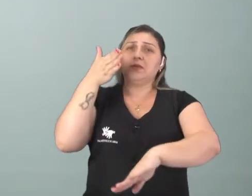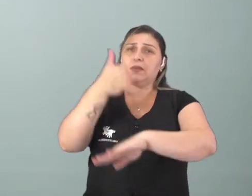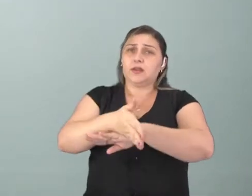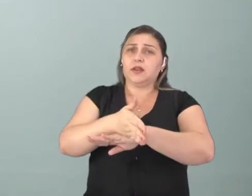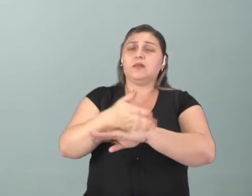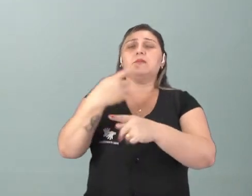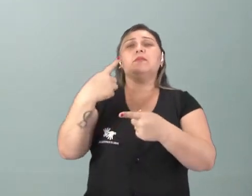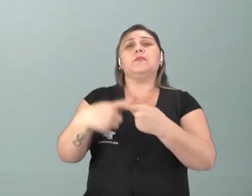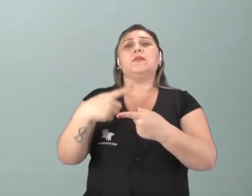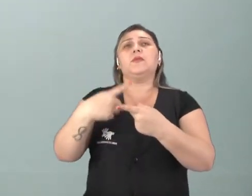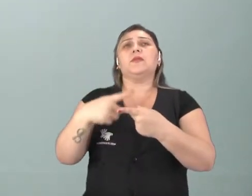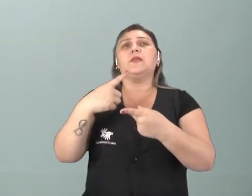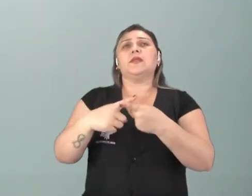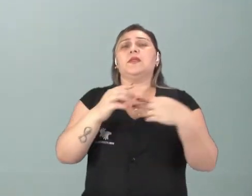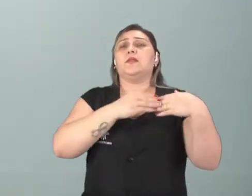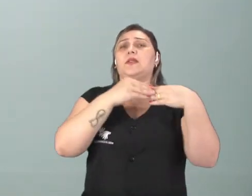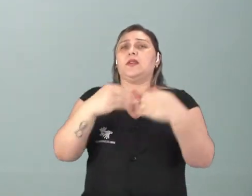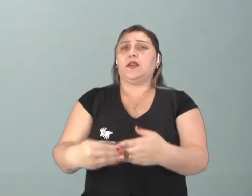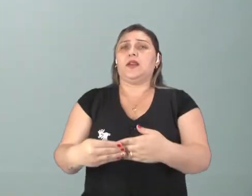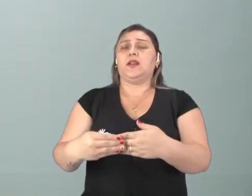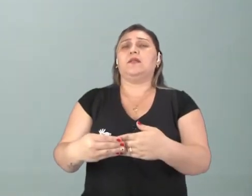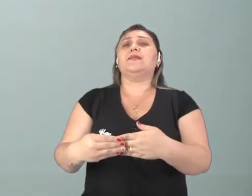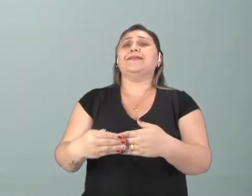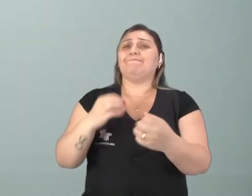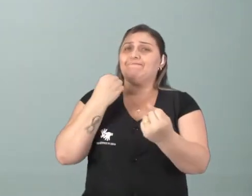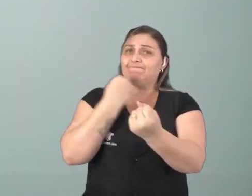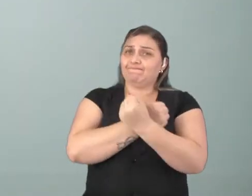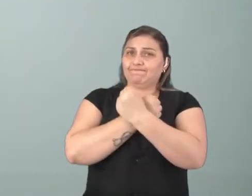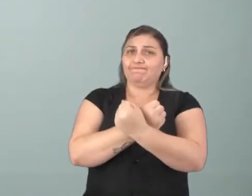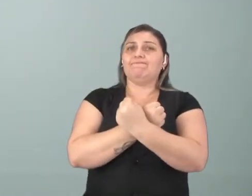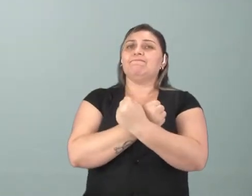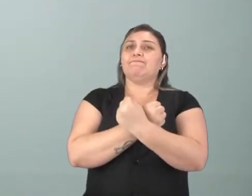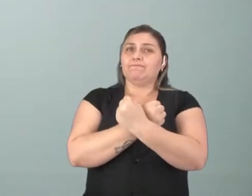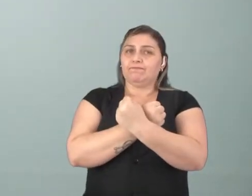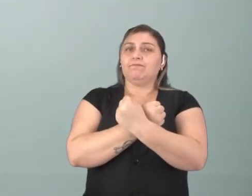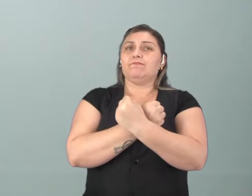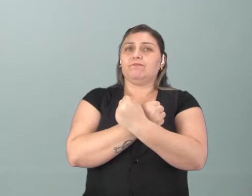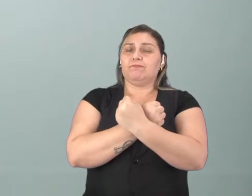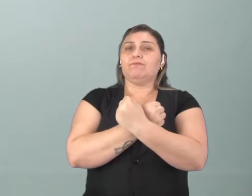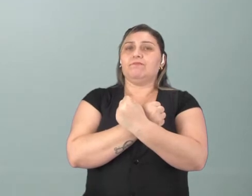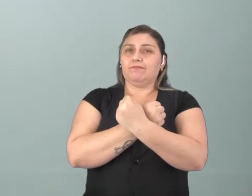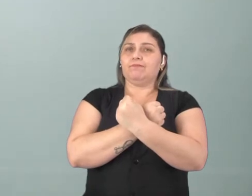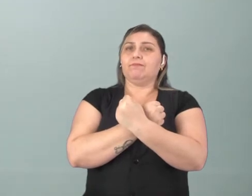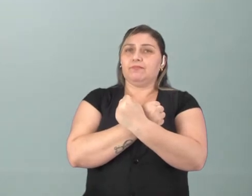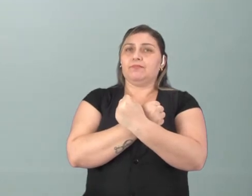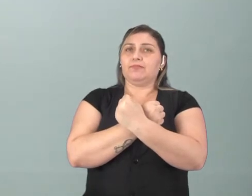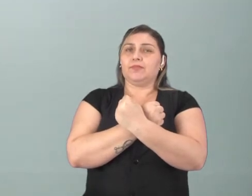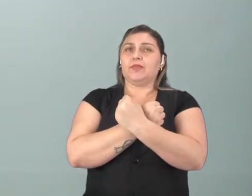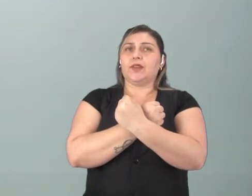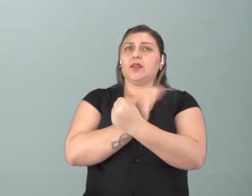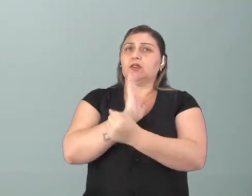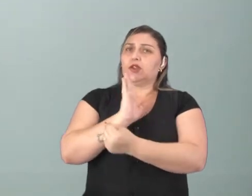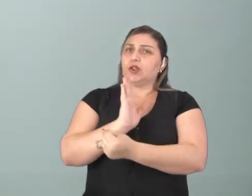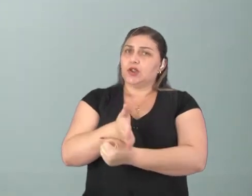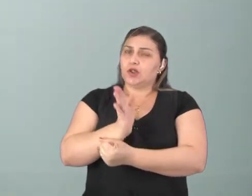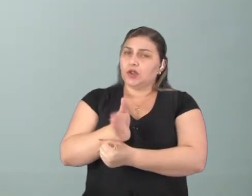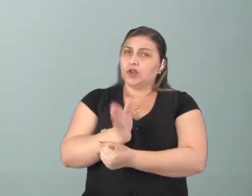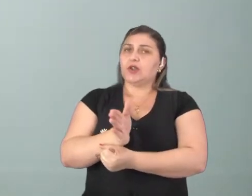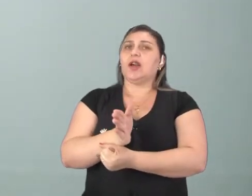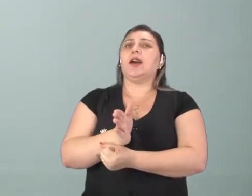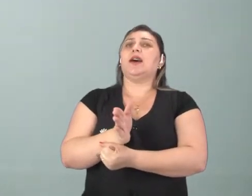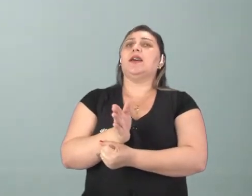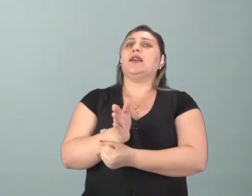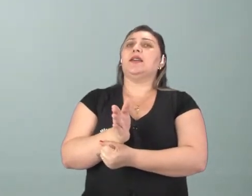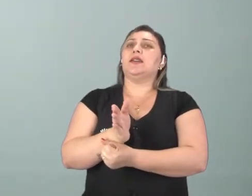porque eles vieram para cá na condição de escravos, certo? Então, eles foram escravizados. Então, eles já estão nessa